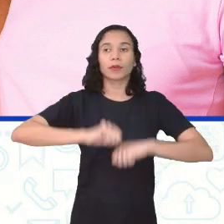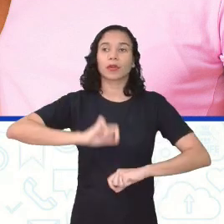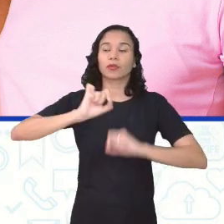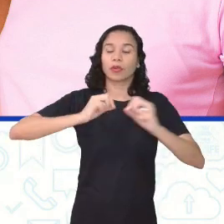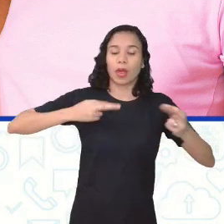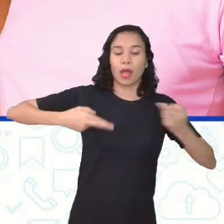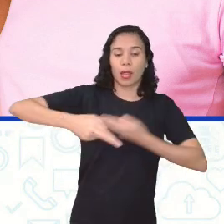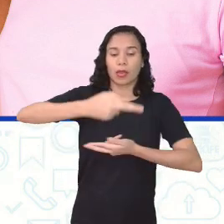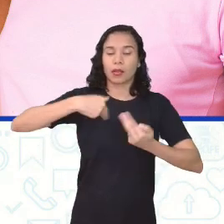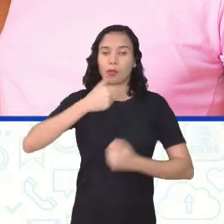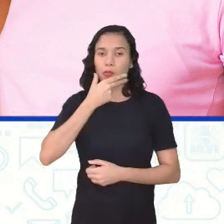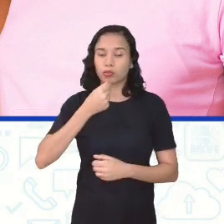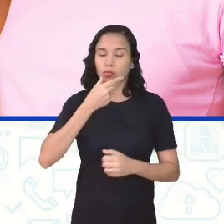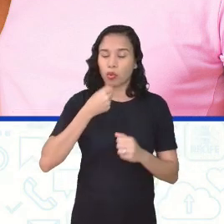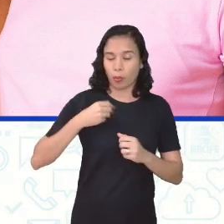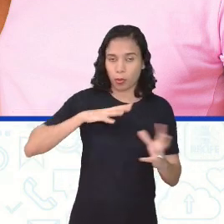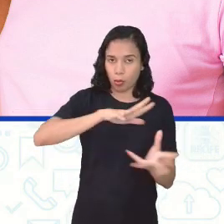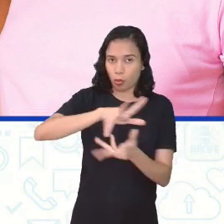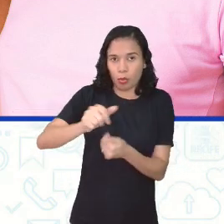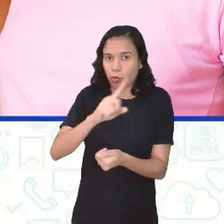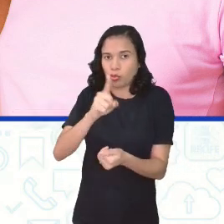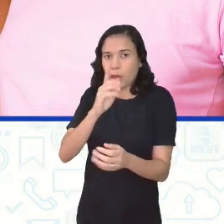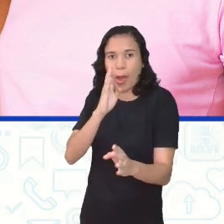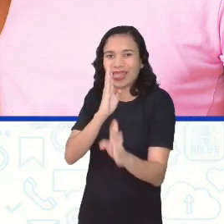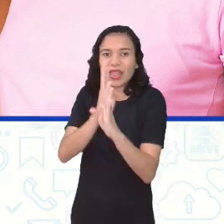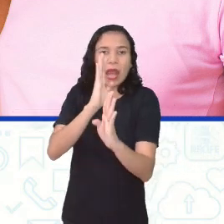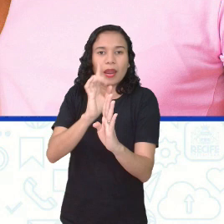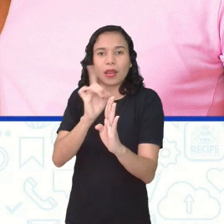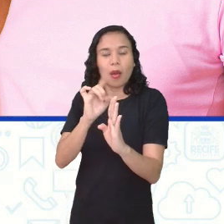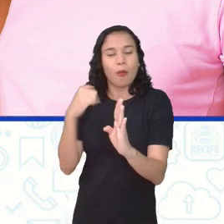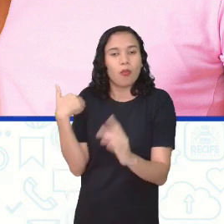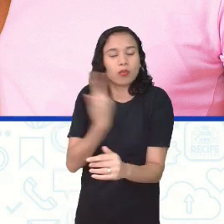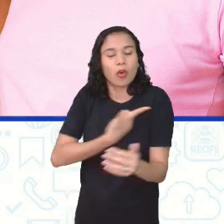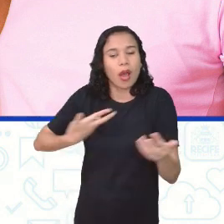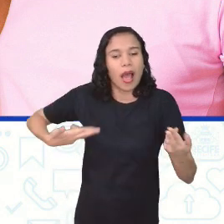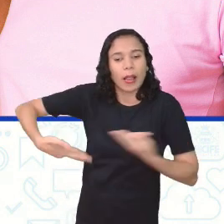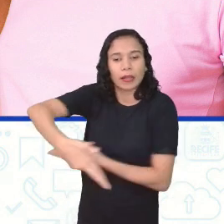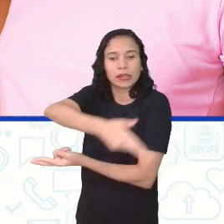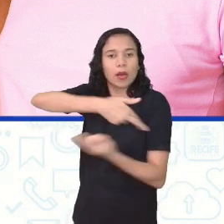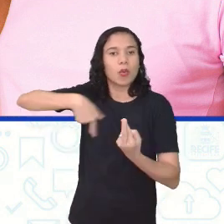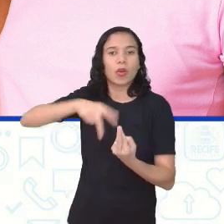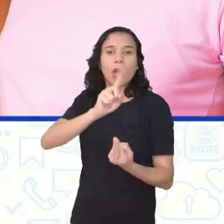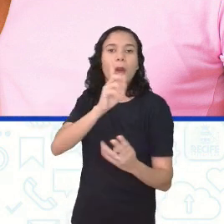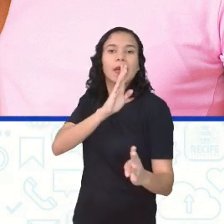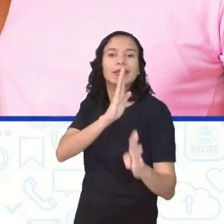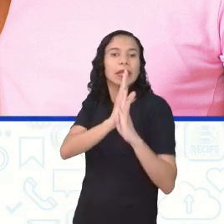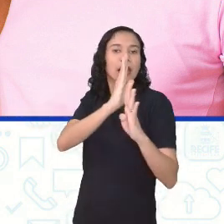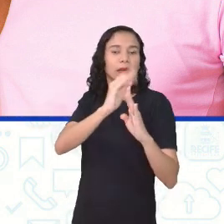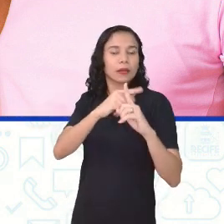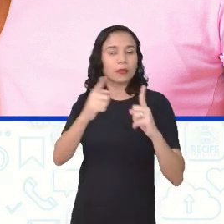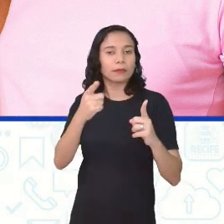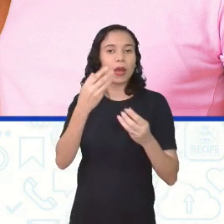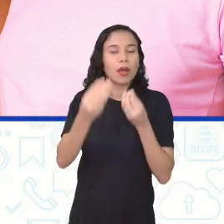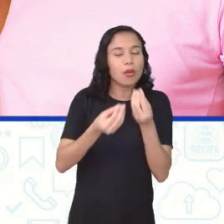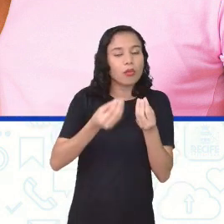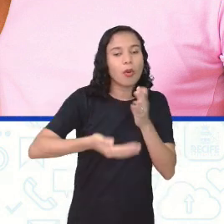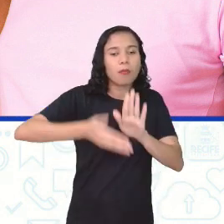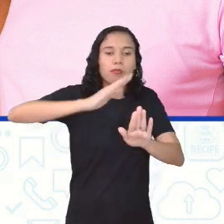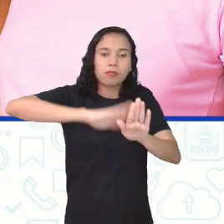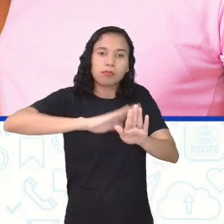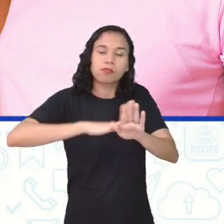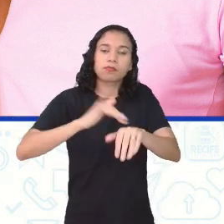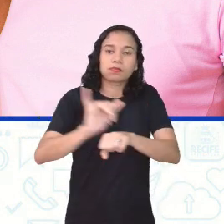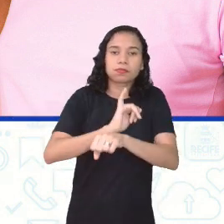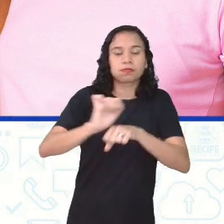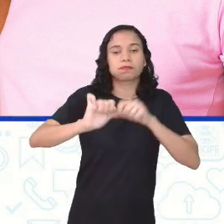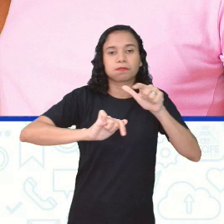a relação do homem com o mundo não é direta. Isso é verdade. A nossa relação não é direta, né? Mas mediada pelos instrumentos